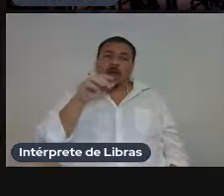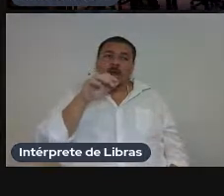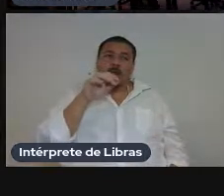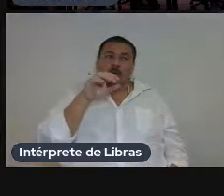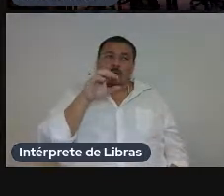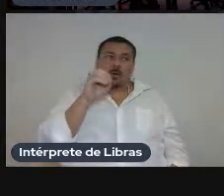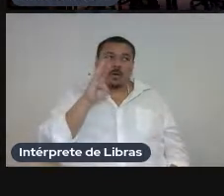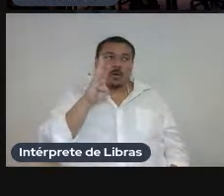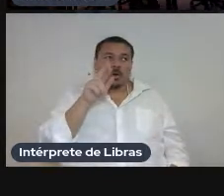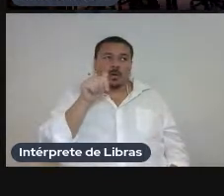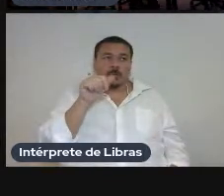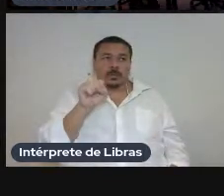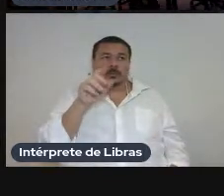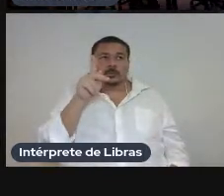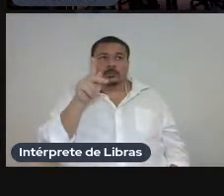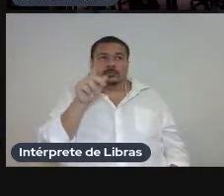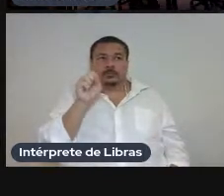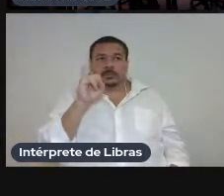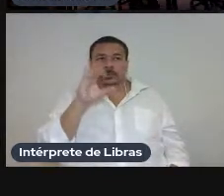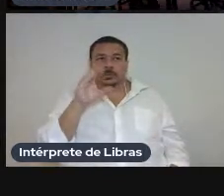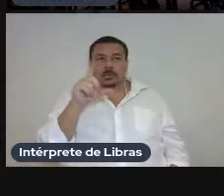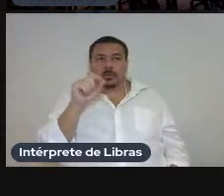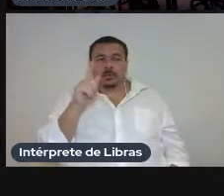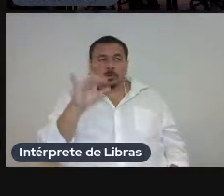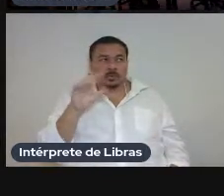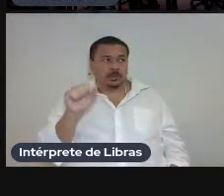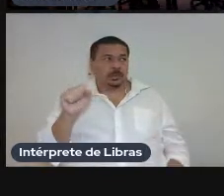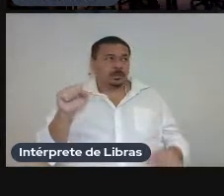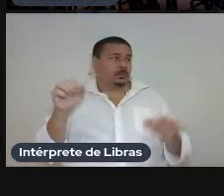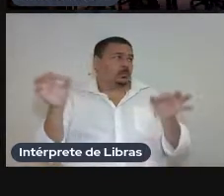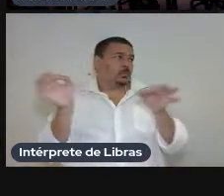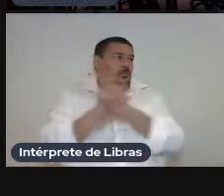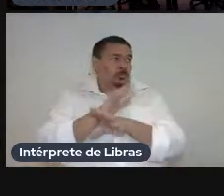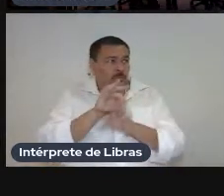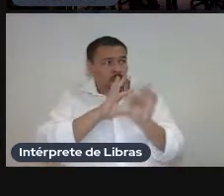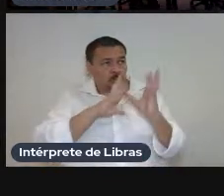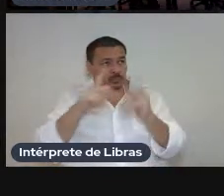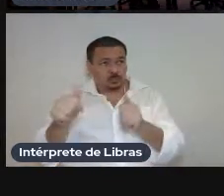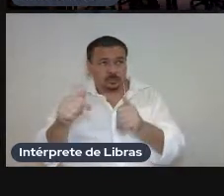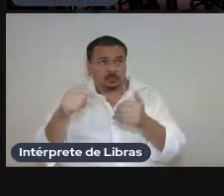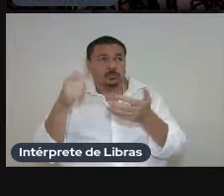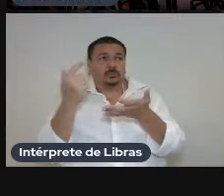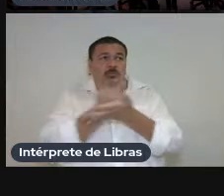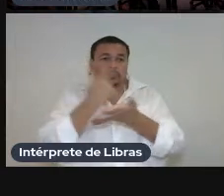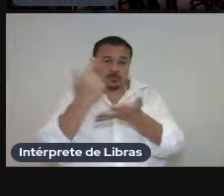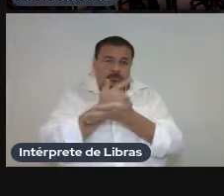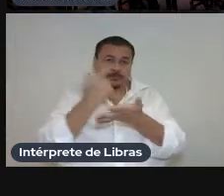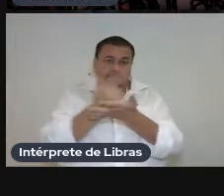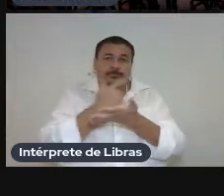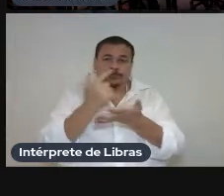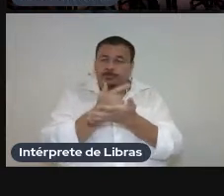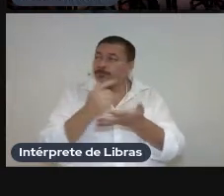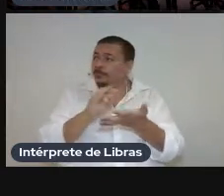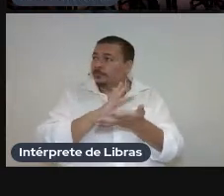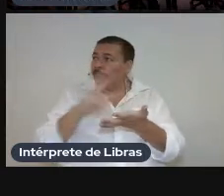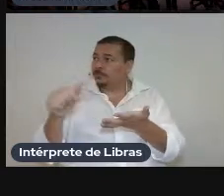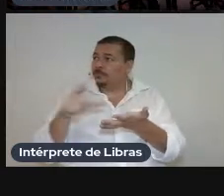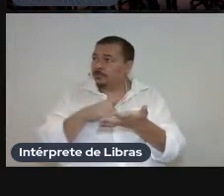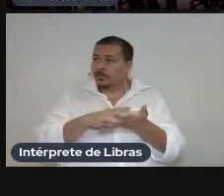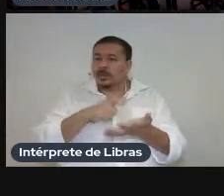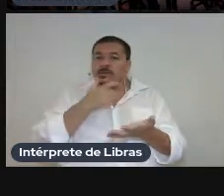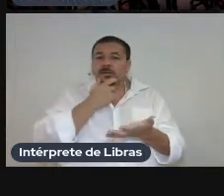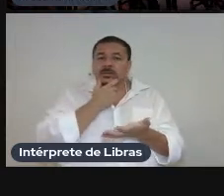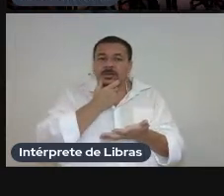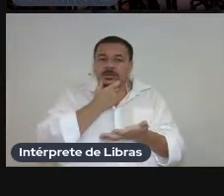completas de signo Freud todas as obras de Freud que estava disponível em